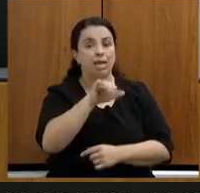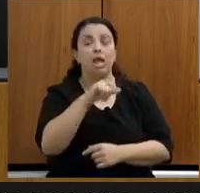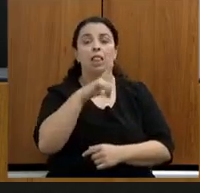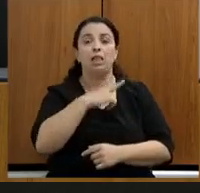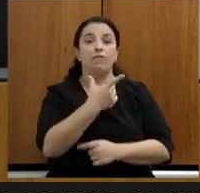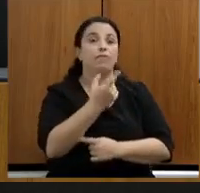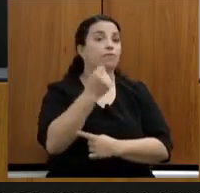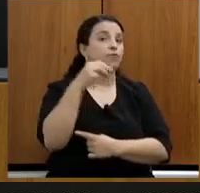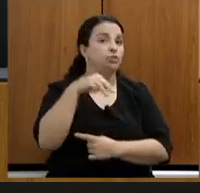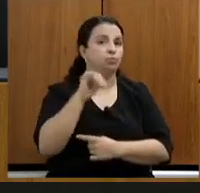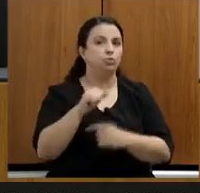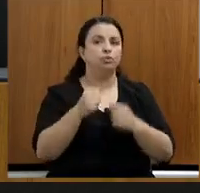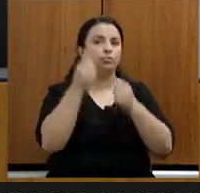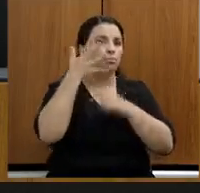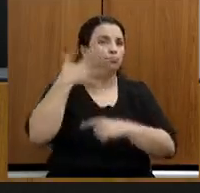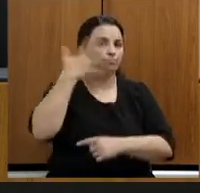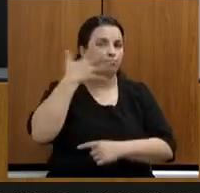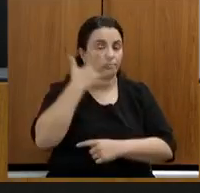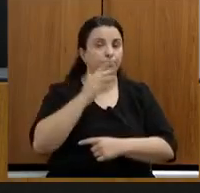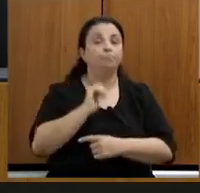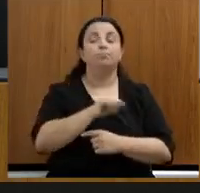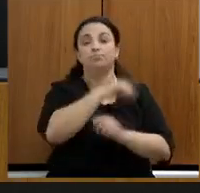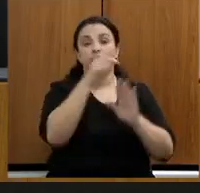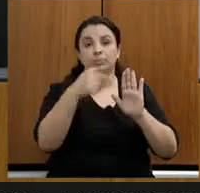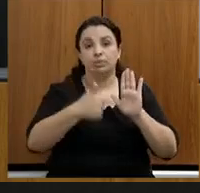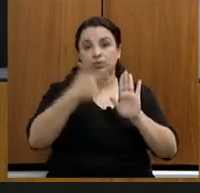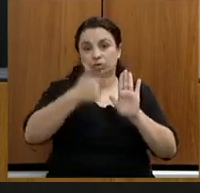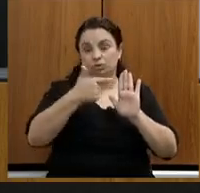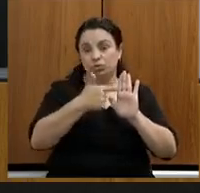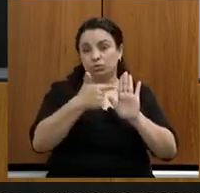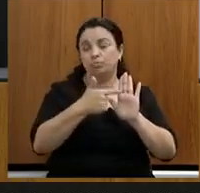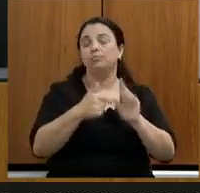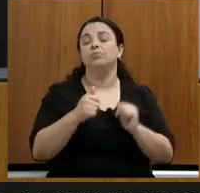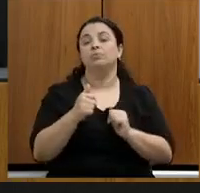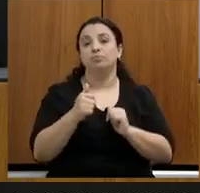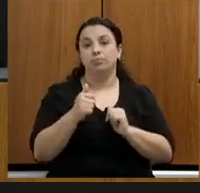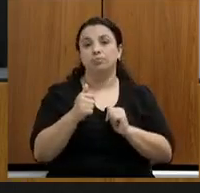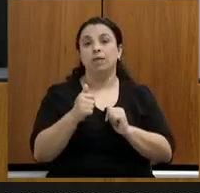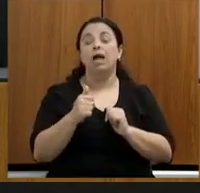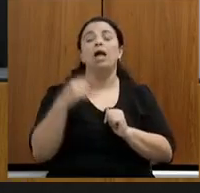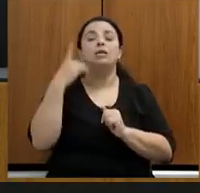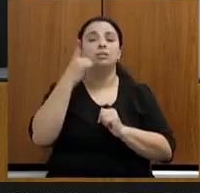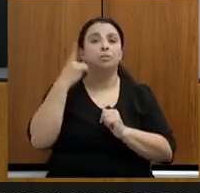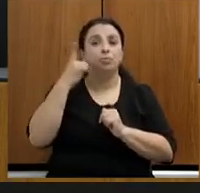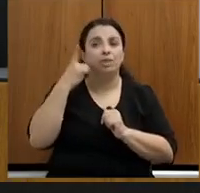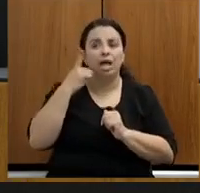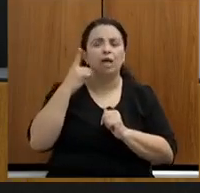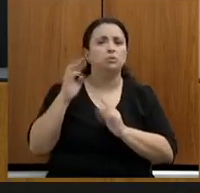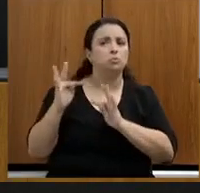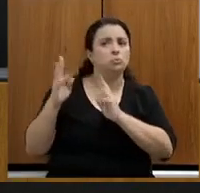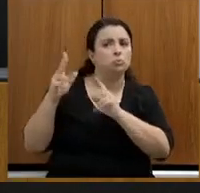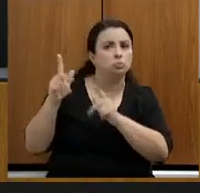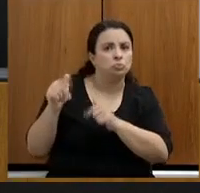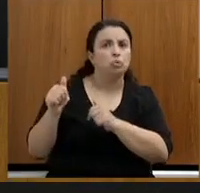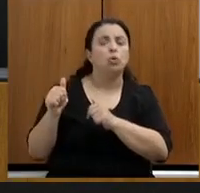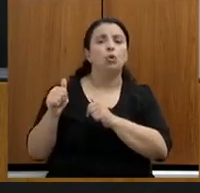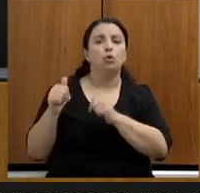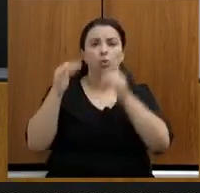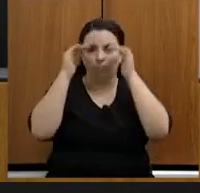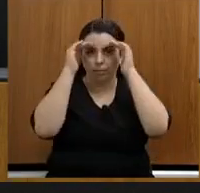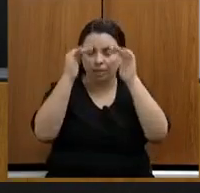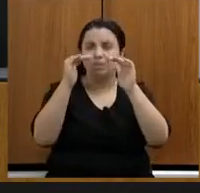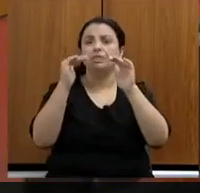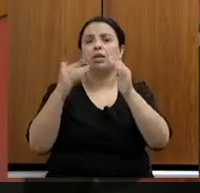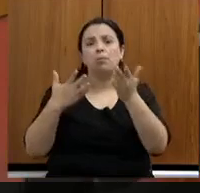exposição. Segundo, na sequência, será concedida a palavra às deputadas e deputados nos termos da Delibração da Mesa